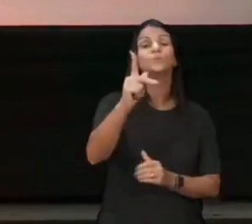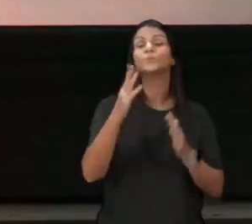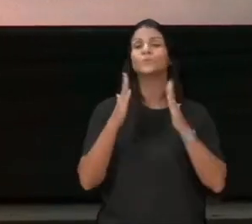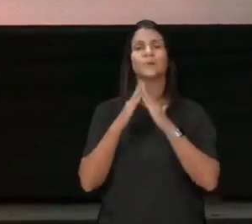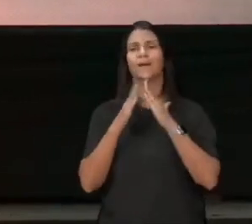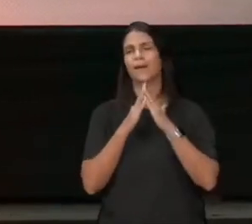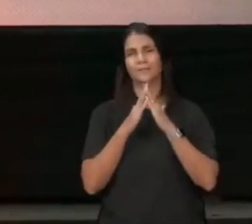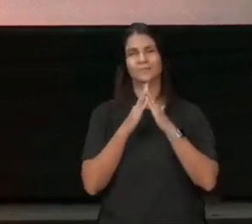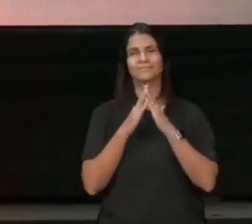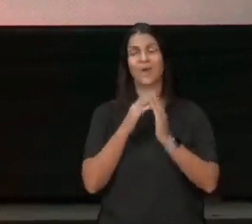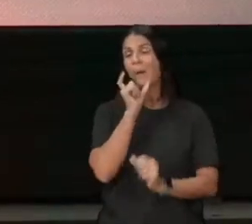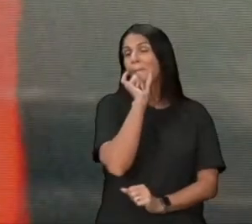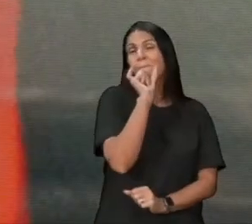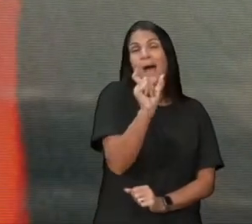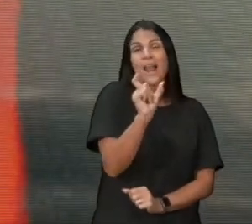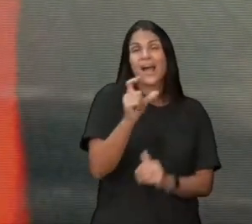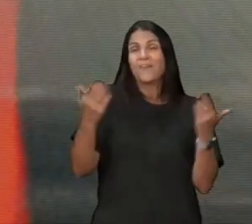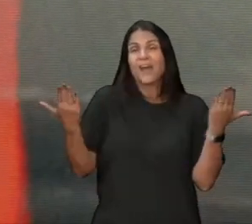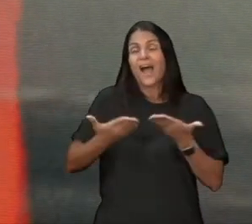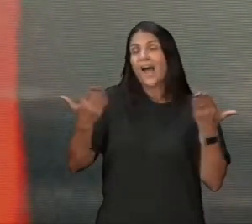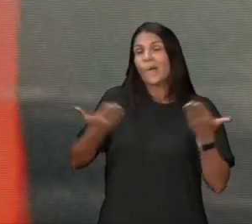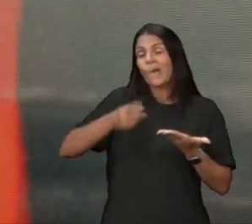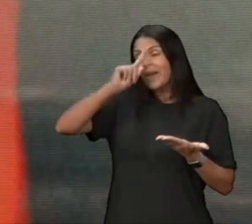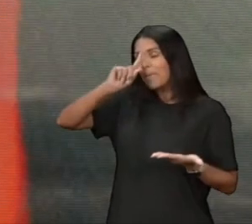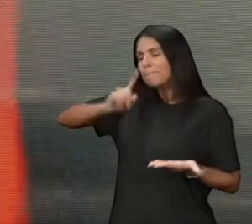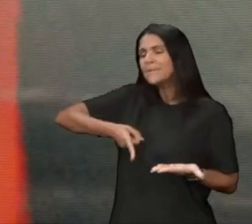faz um milagre na tua vida financeira, lá na tua empresa, agora,